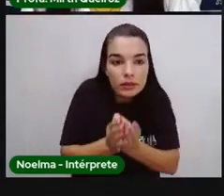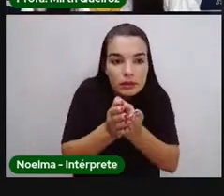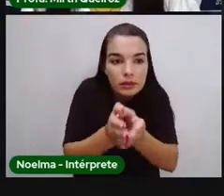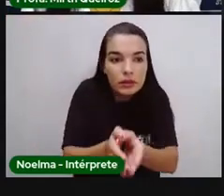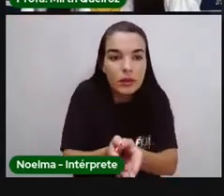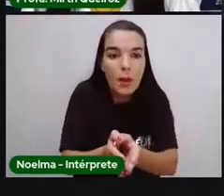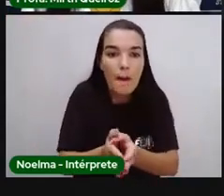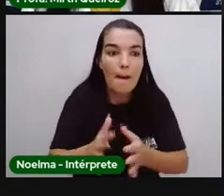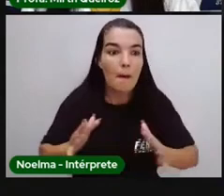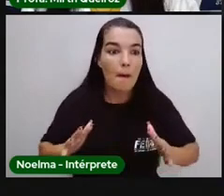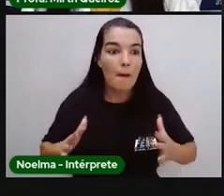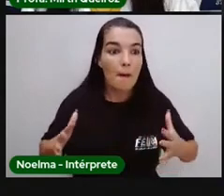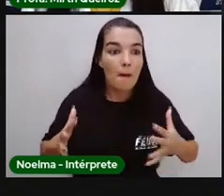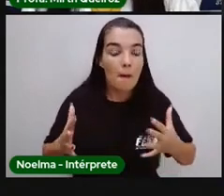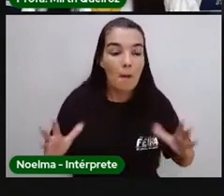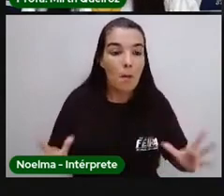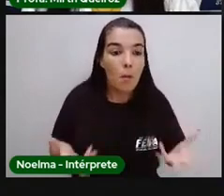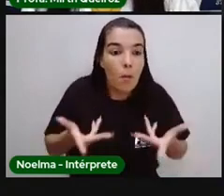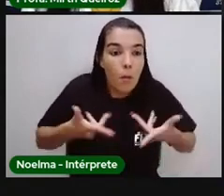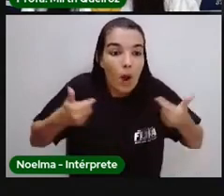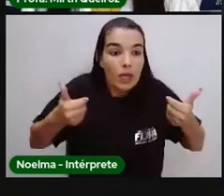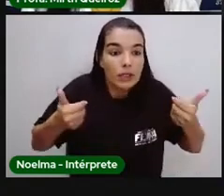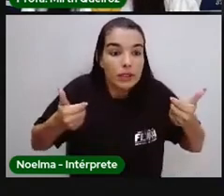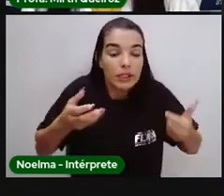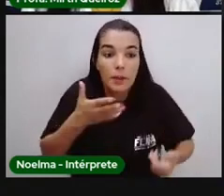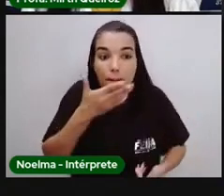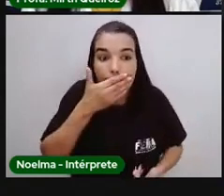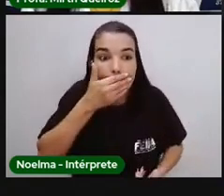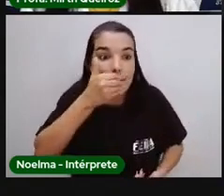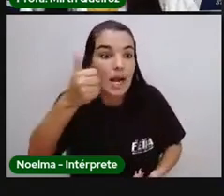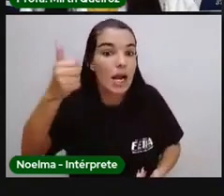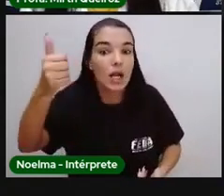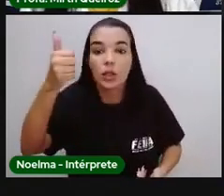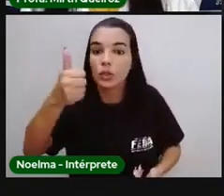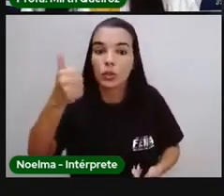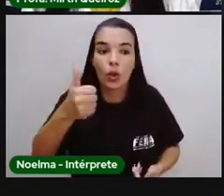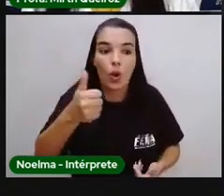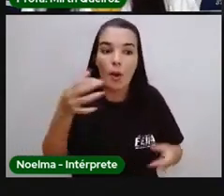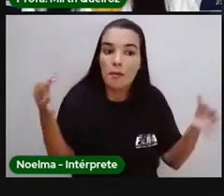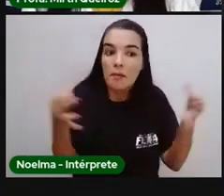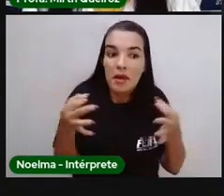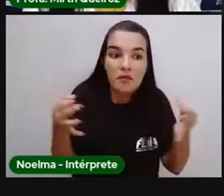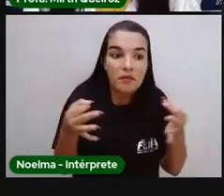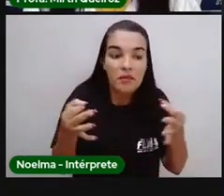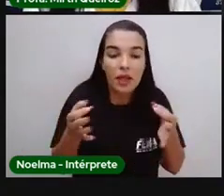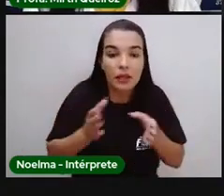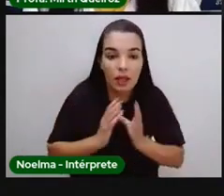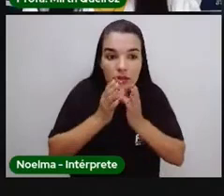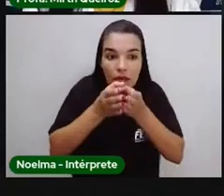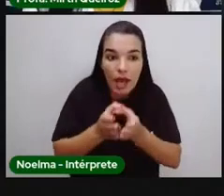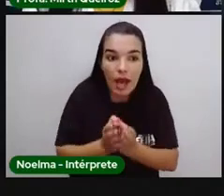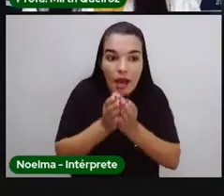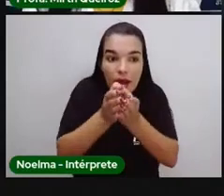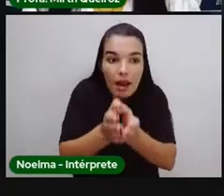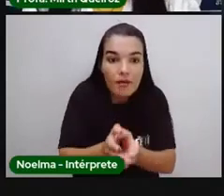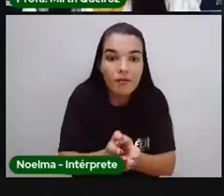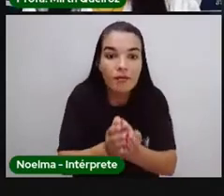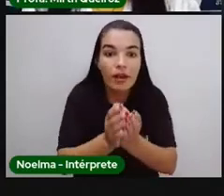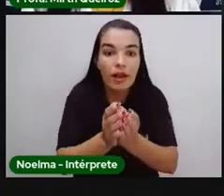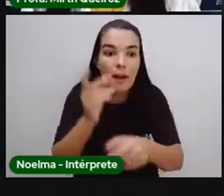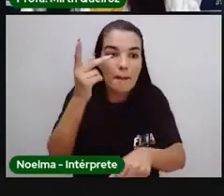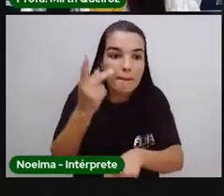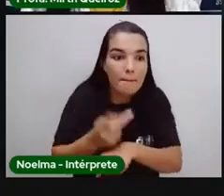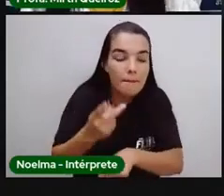superior a outras nações, né? O material que eles utilizavam pra produzir as caravelas, bem como o